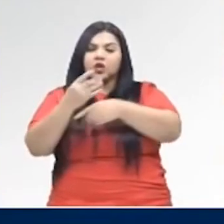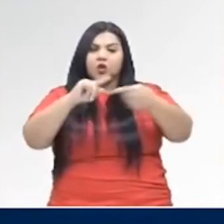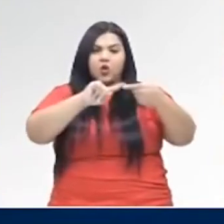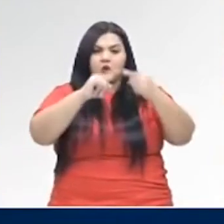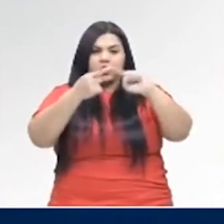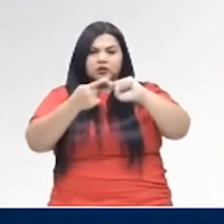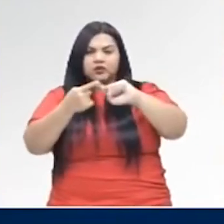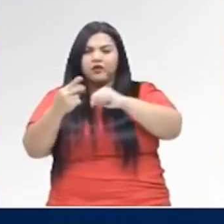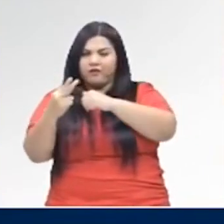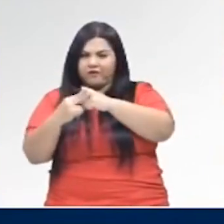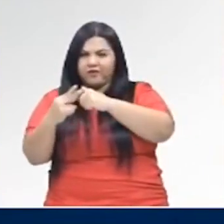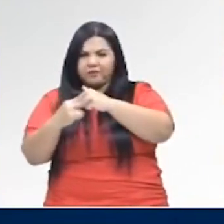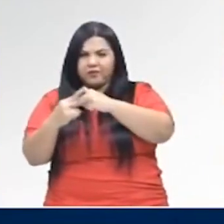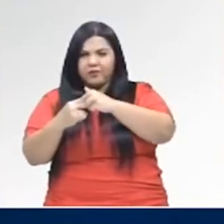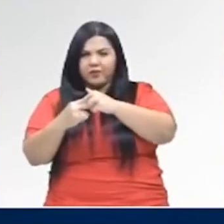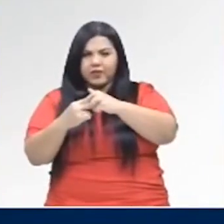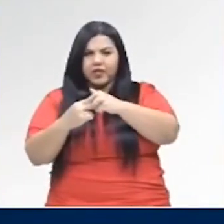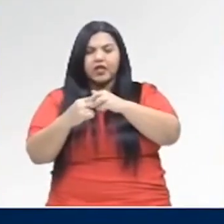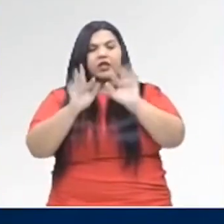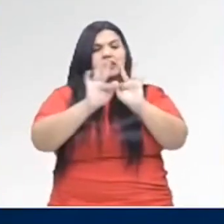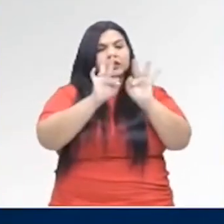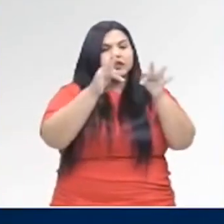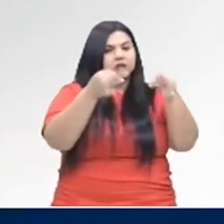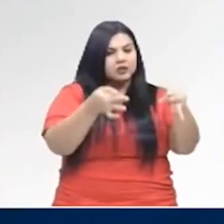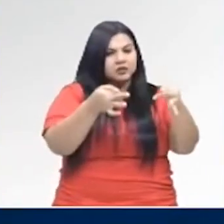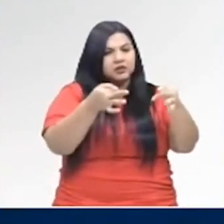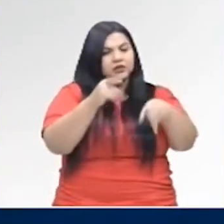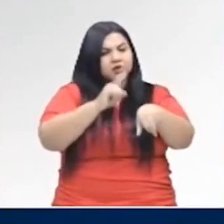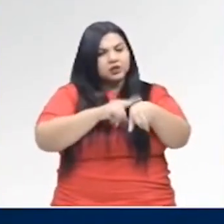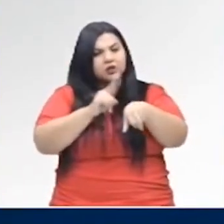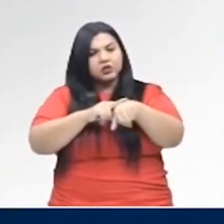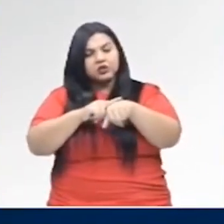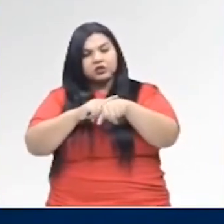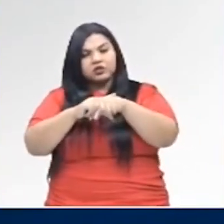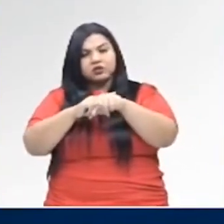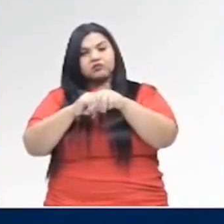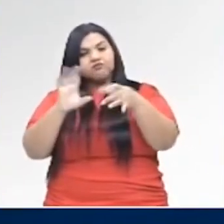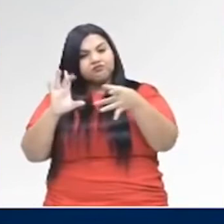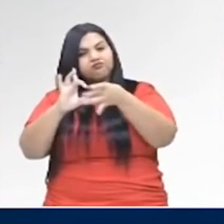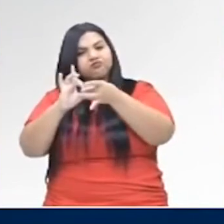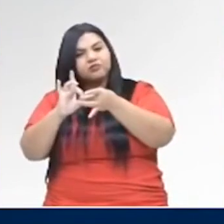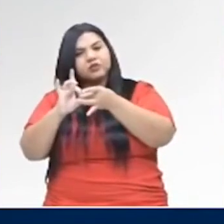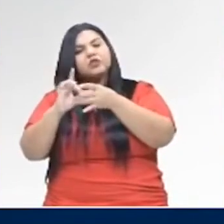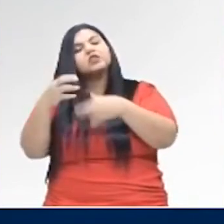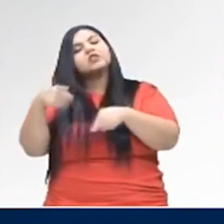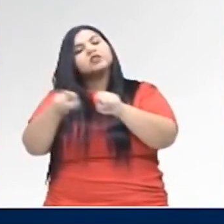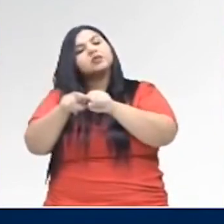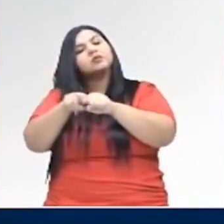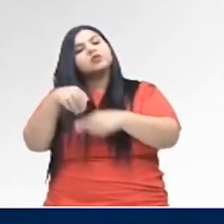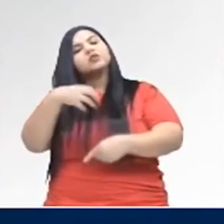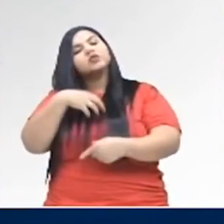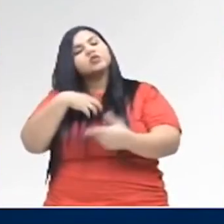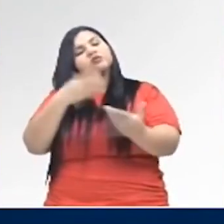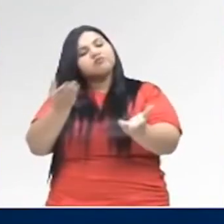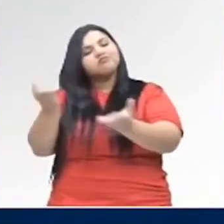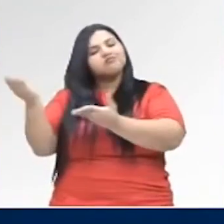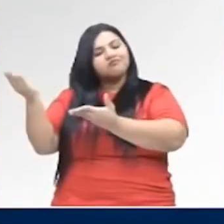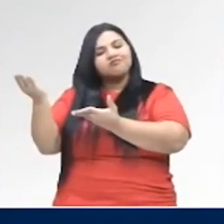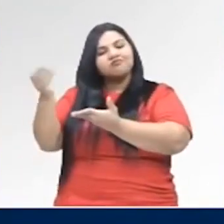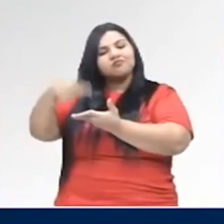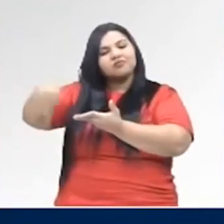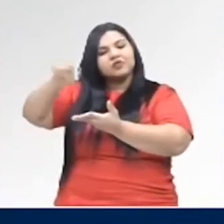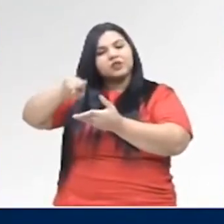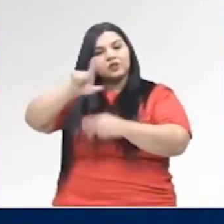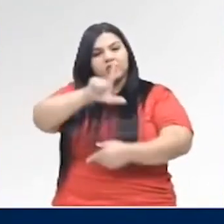verbo, ele se apresenta nos tempos simples, nos tempos compostos, e nessa forma que eu vou mostrar aqui pra você, que é a